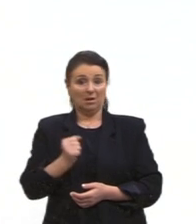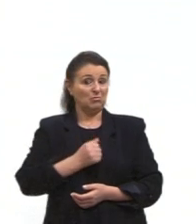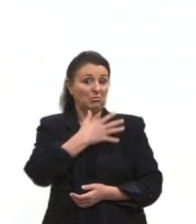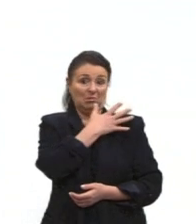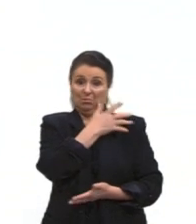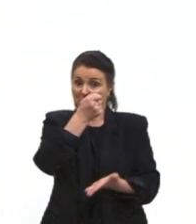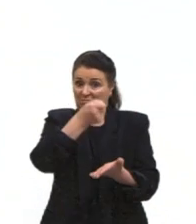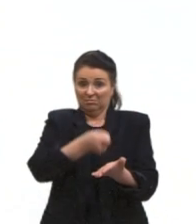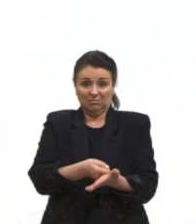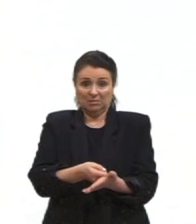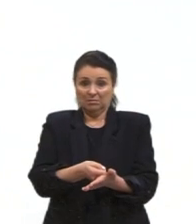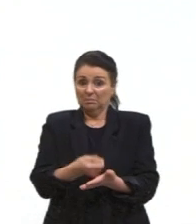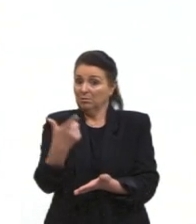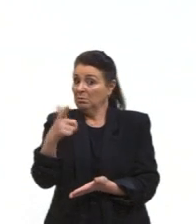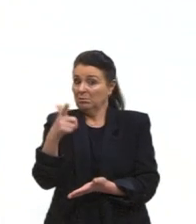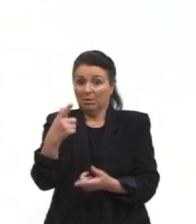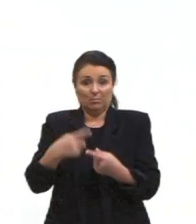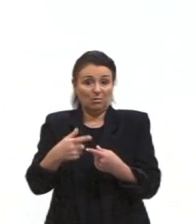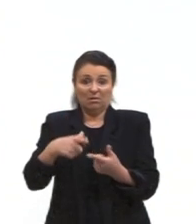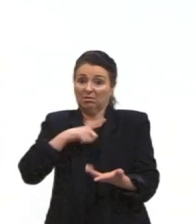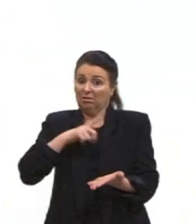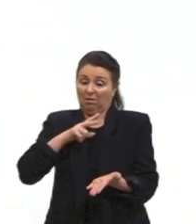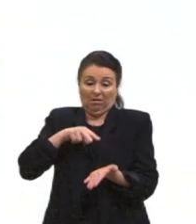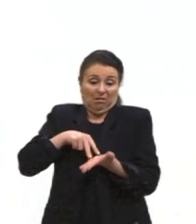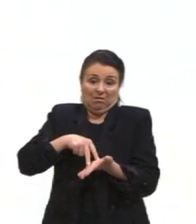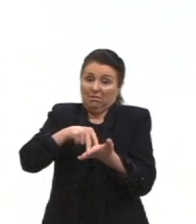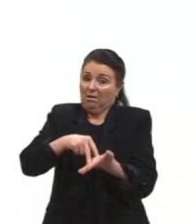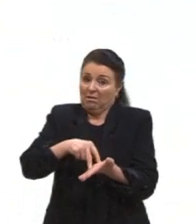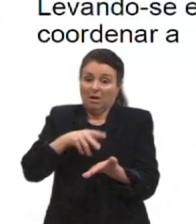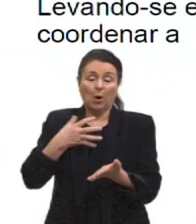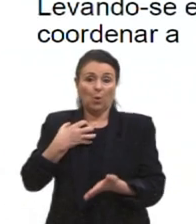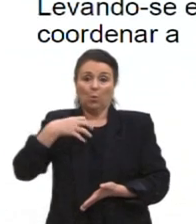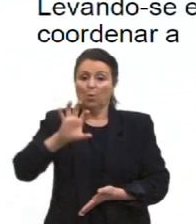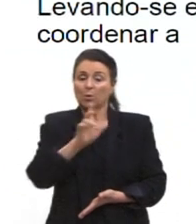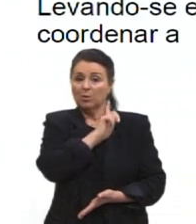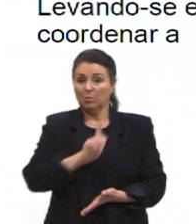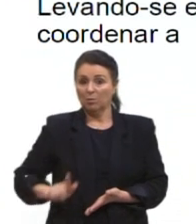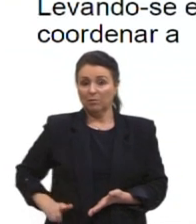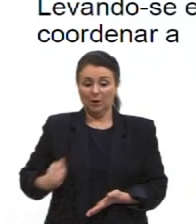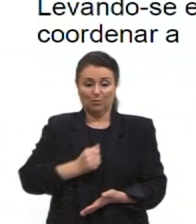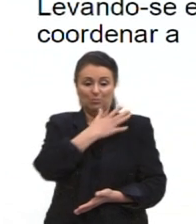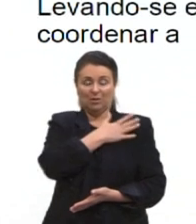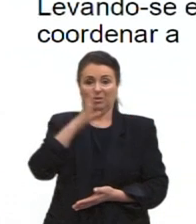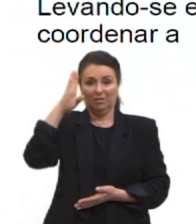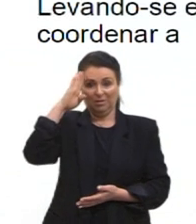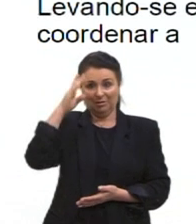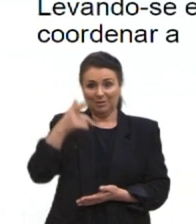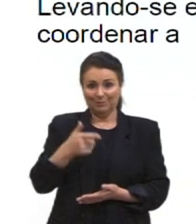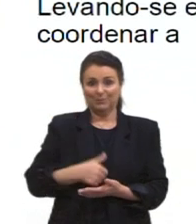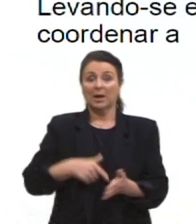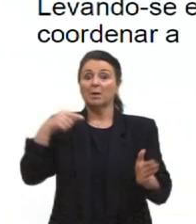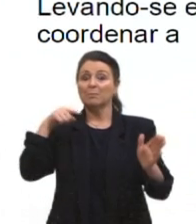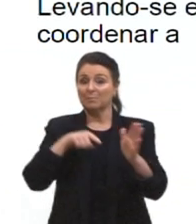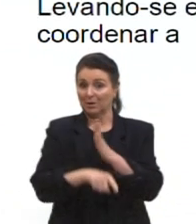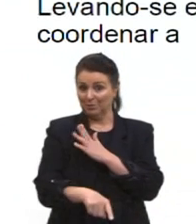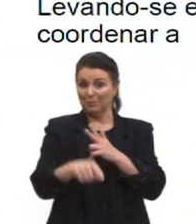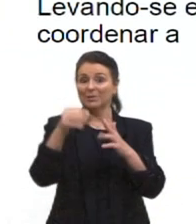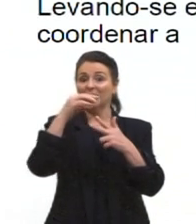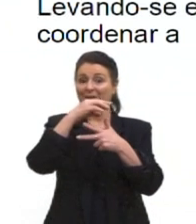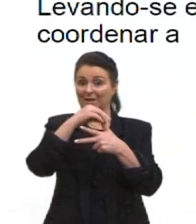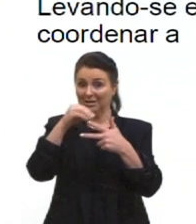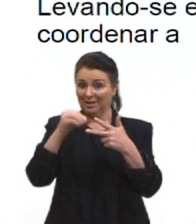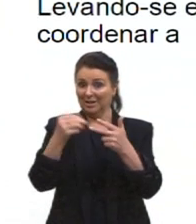porquê ter uma resistência contra o governo ditatorial. E aqui a gente tem uma questão do Enem 2016.